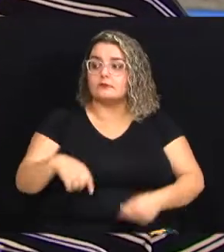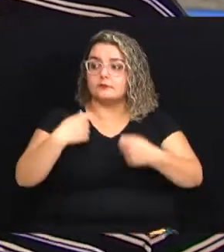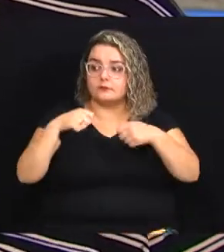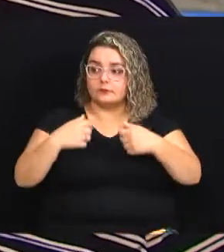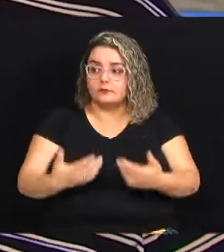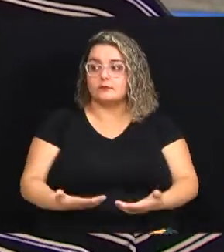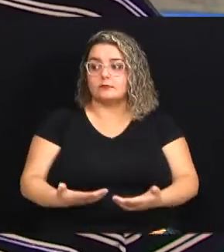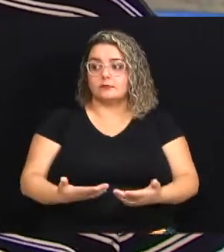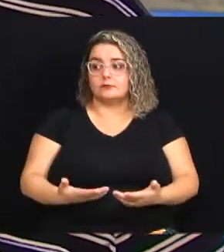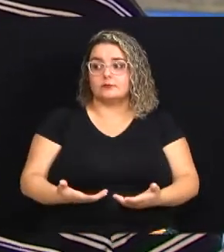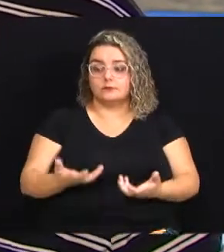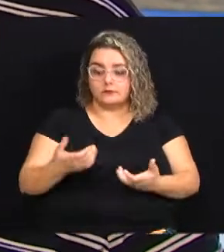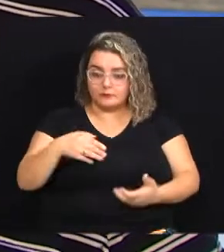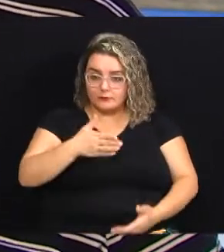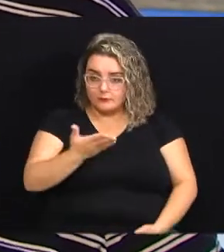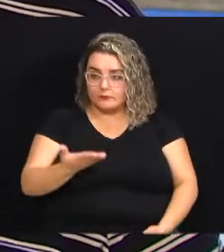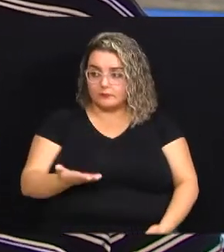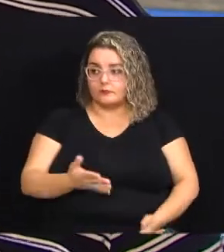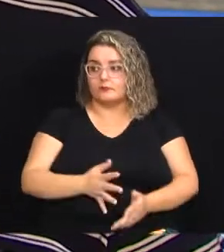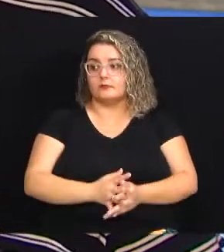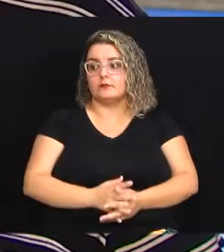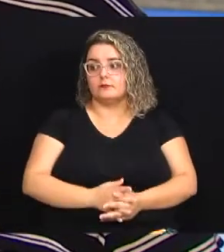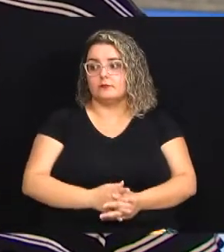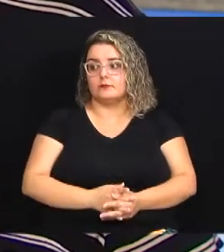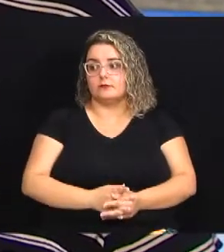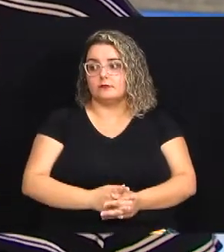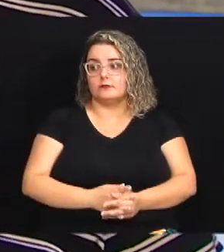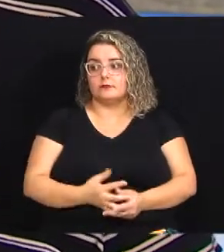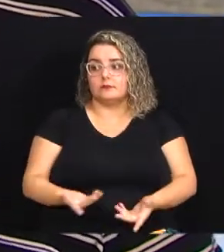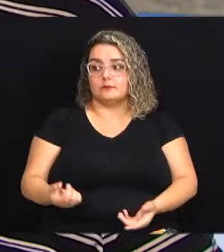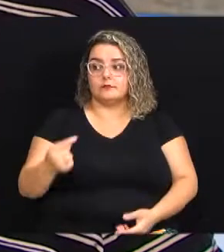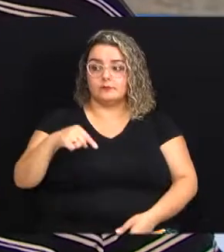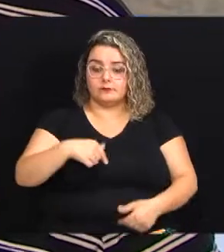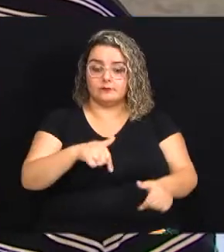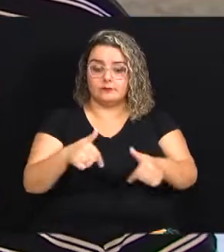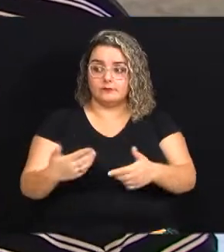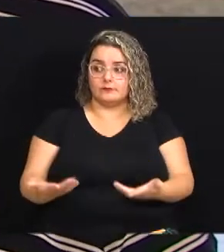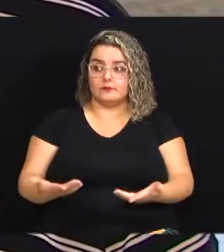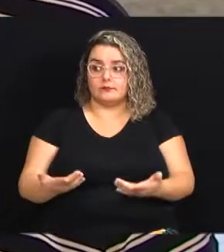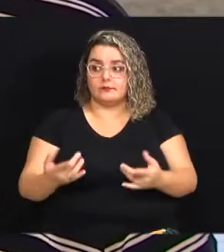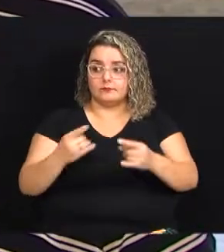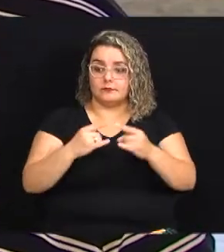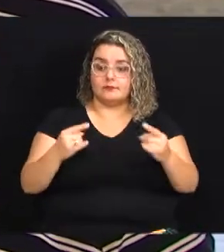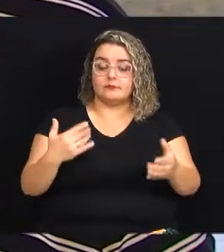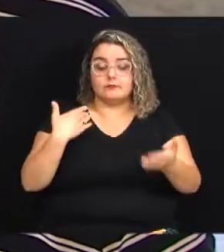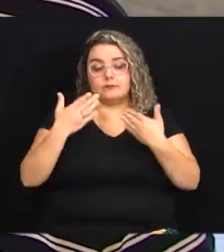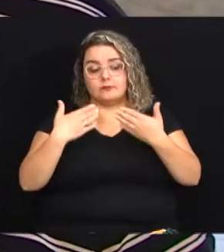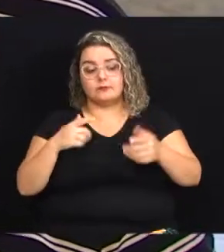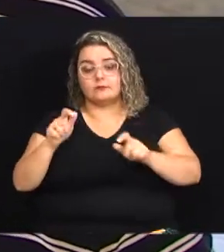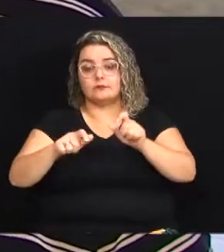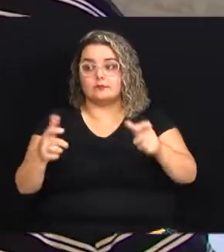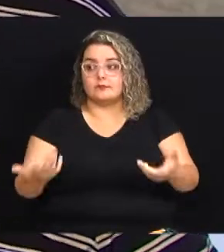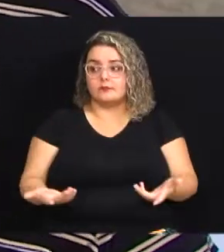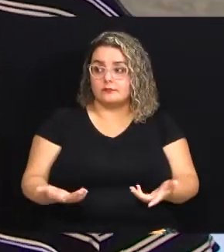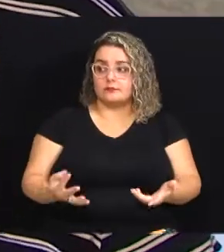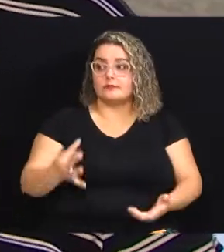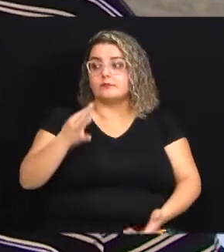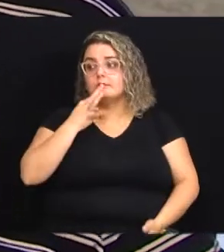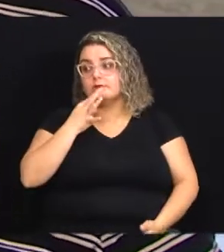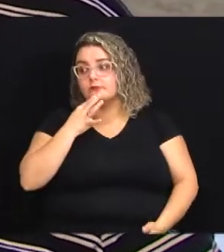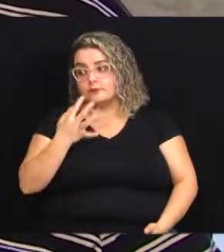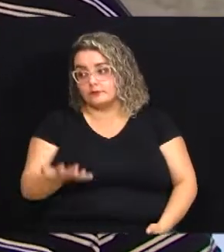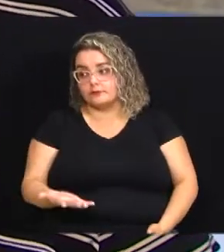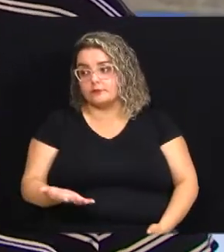lá tá precisando né? você não quer ir? e essa de eu vir trabalhar aqui ao ar livre conversando com as pessoas e aí